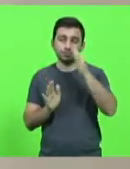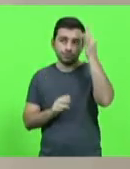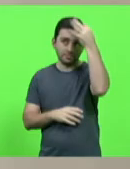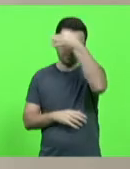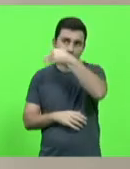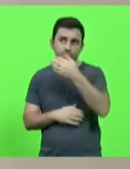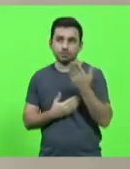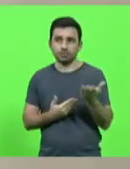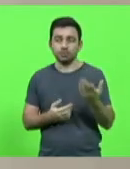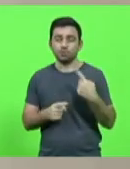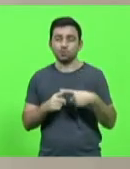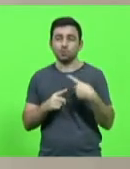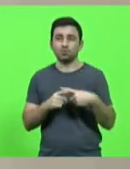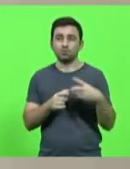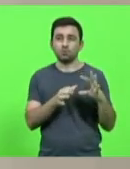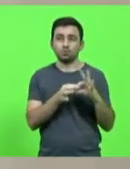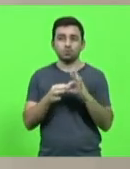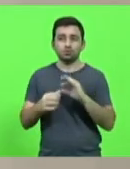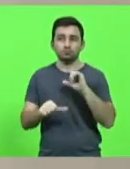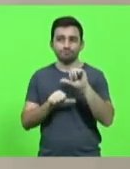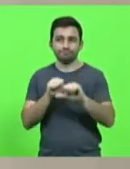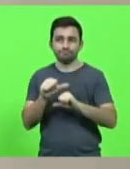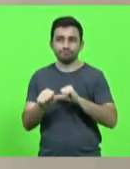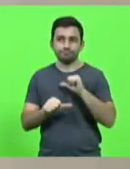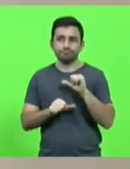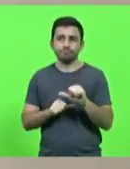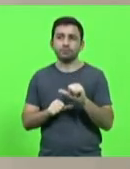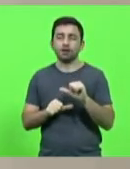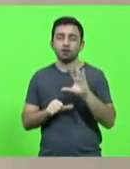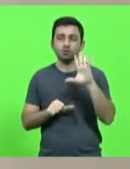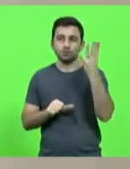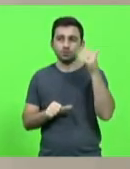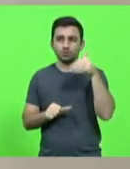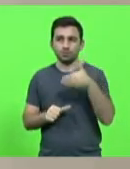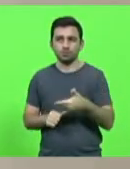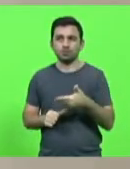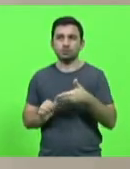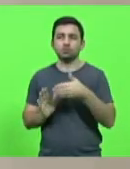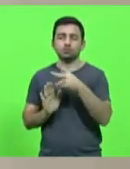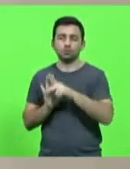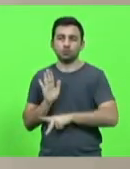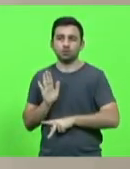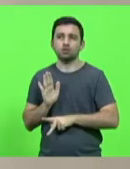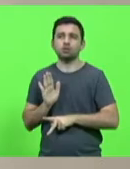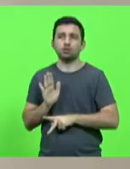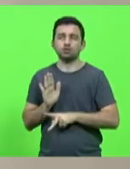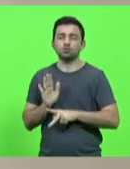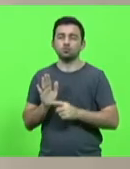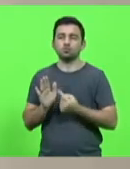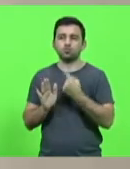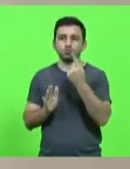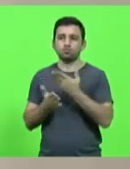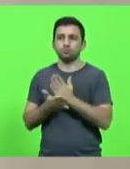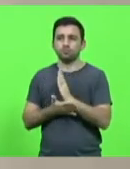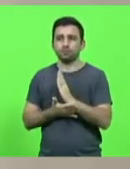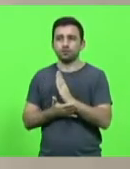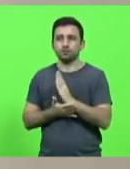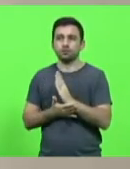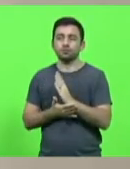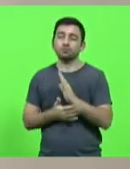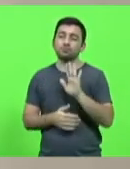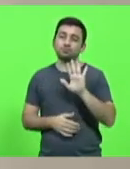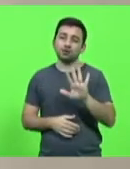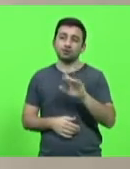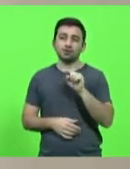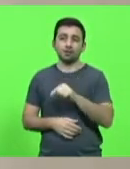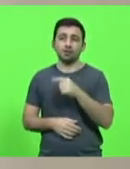pois, no contexto das alterações que tramitam no projeto, somente uma restou aprovada de Folha 22. Entretanto, para ela